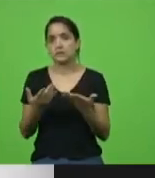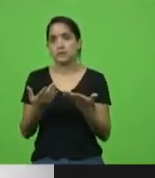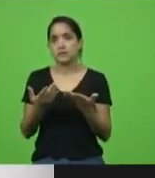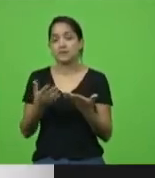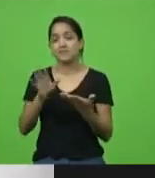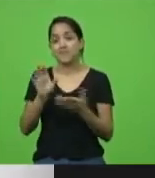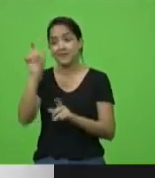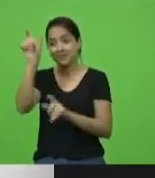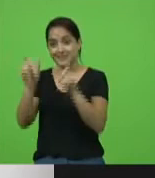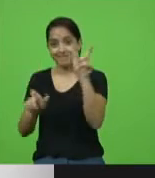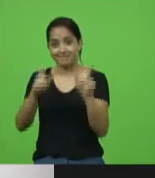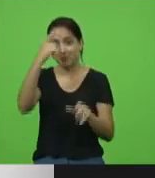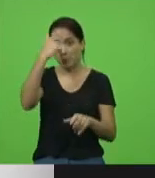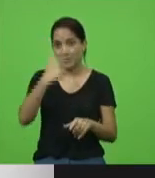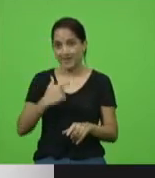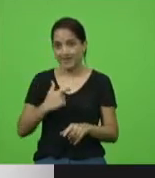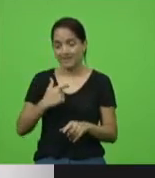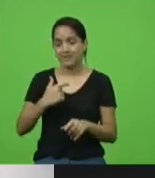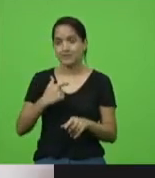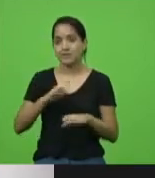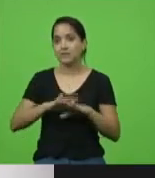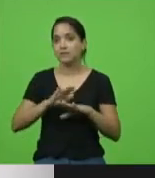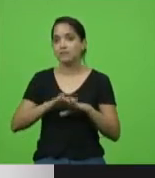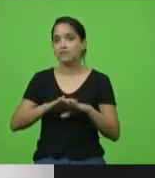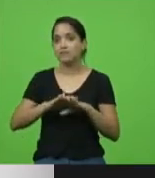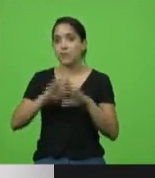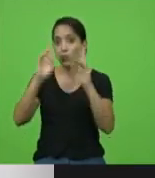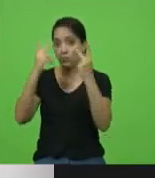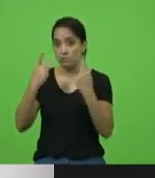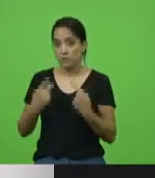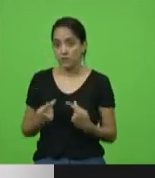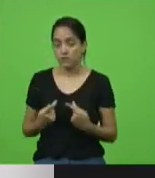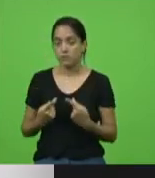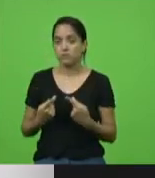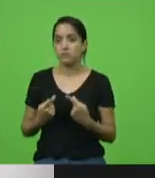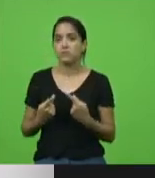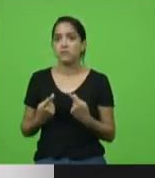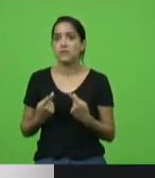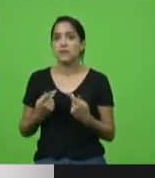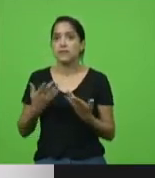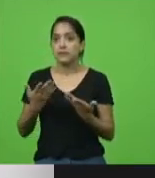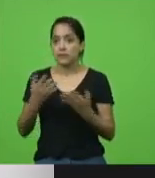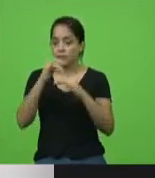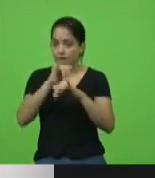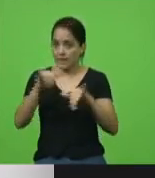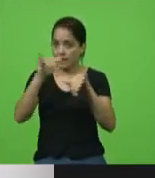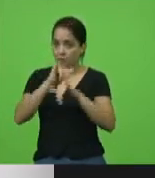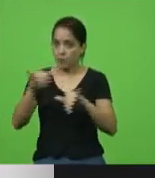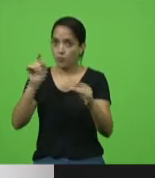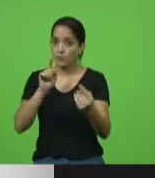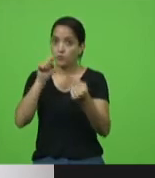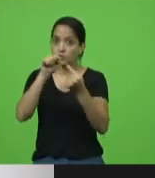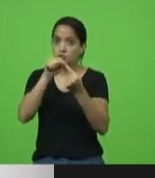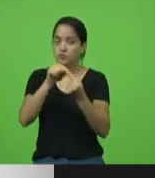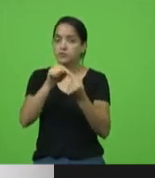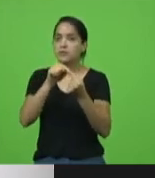humano. Por isso é que esta campanha, ela